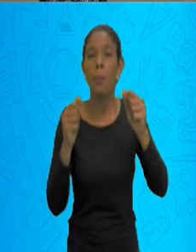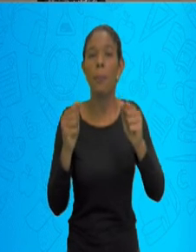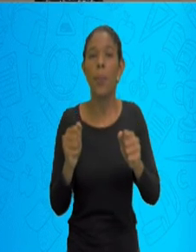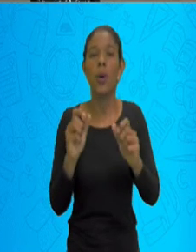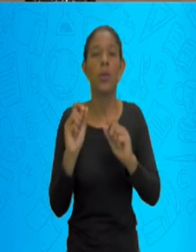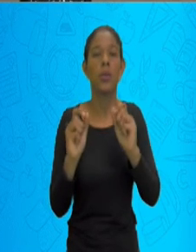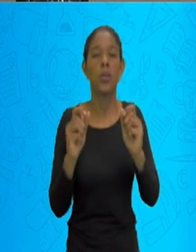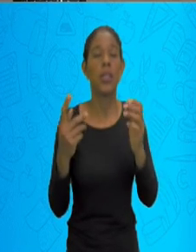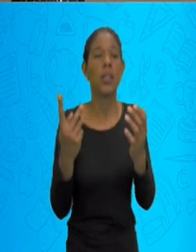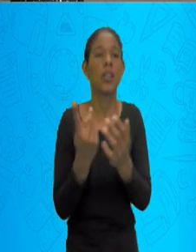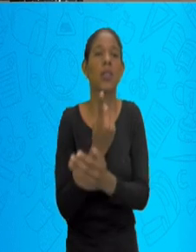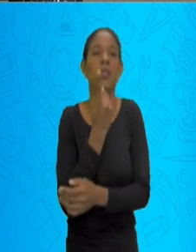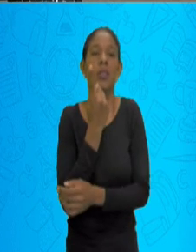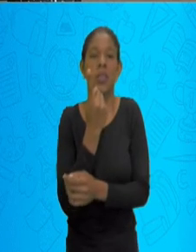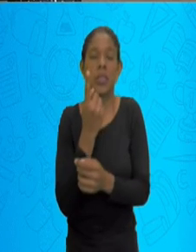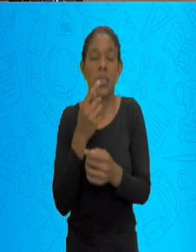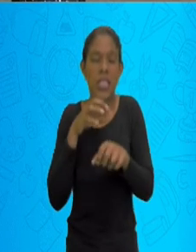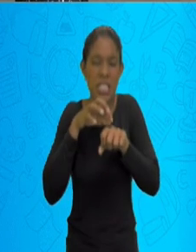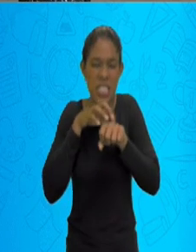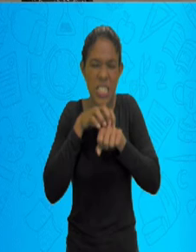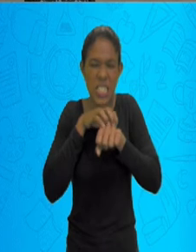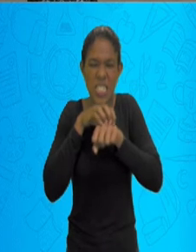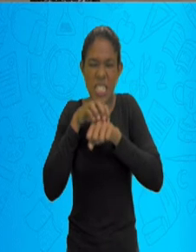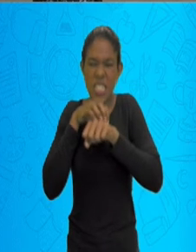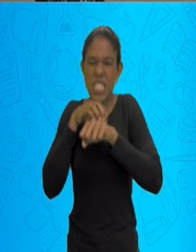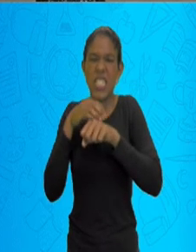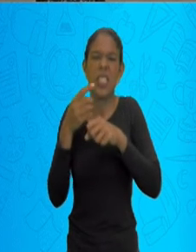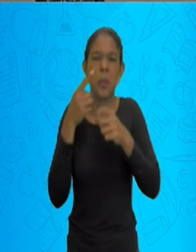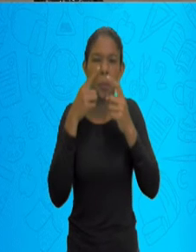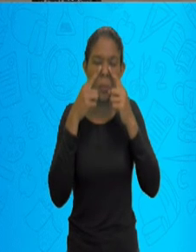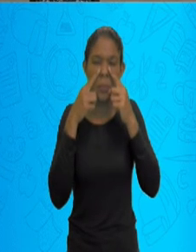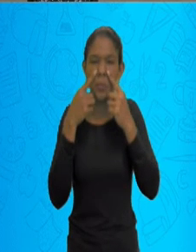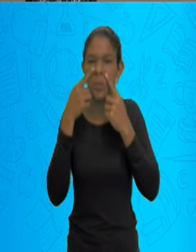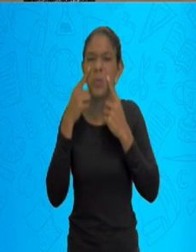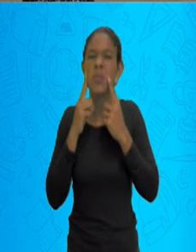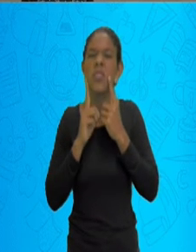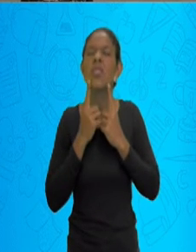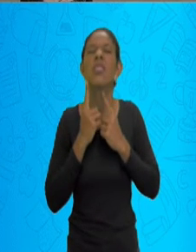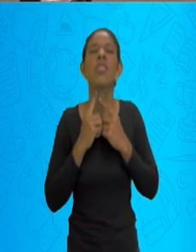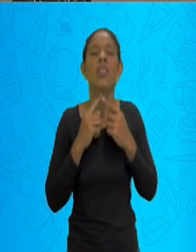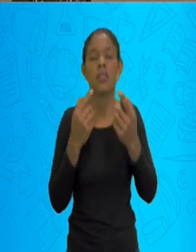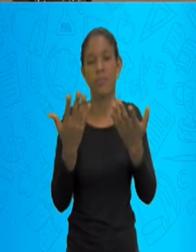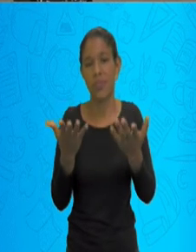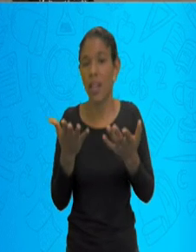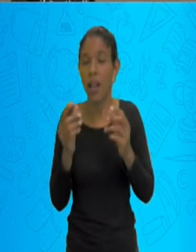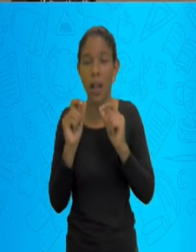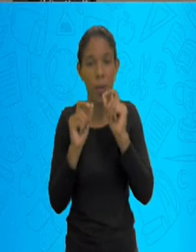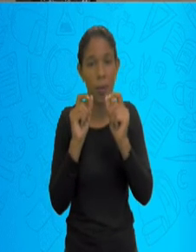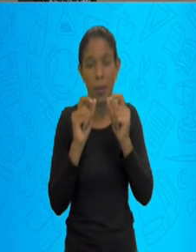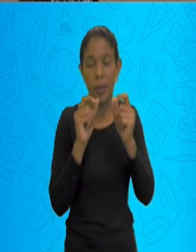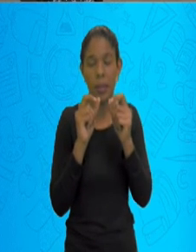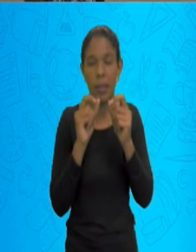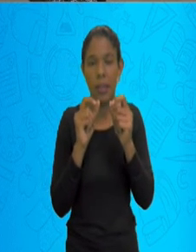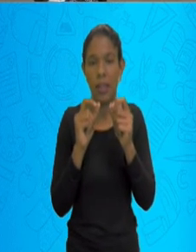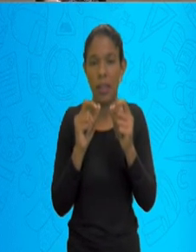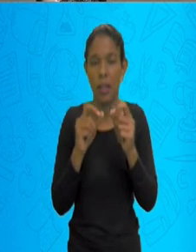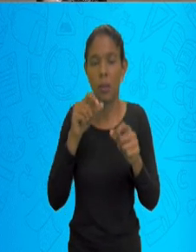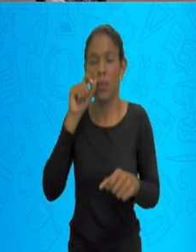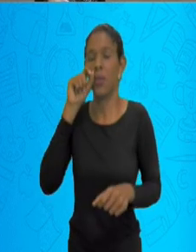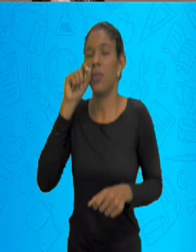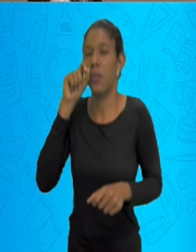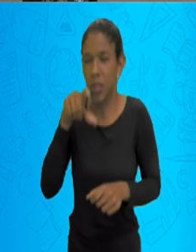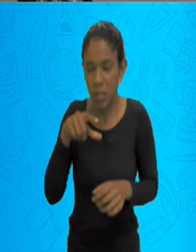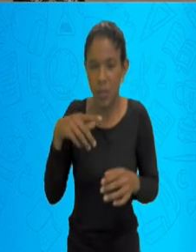irritação na mucosa nasal e aí provocar essa necessidade de se espirrar. É uma coisa que